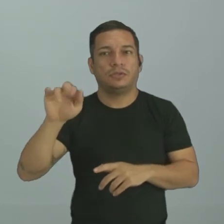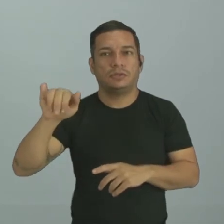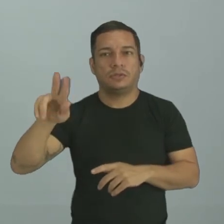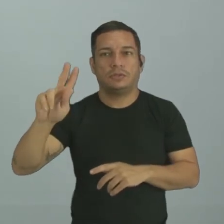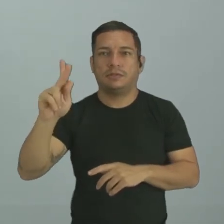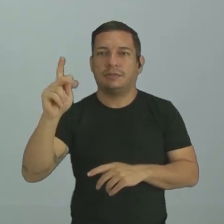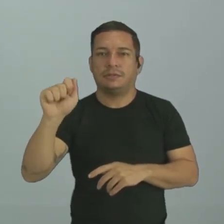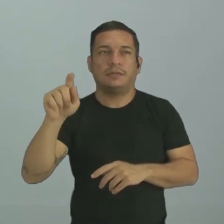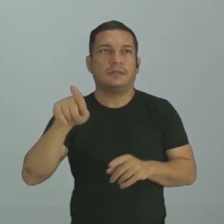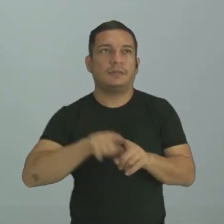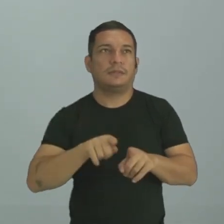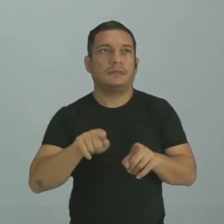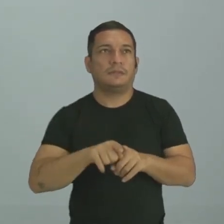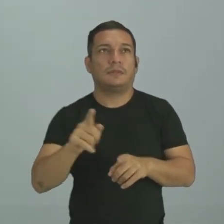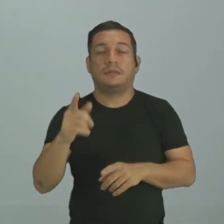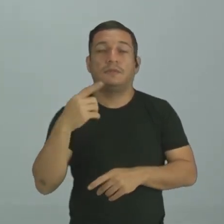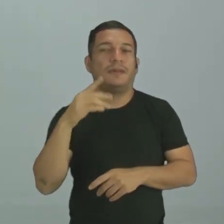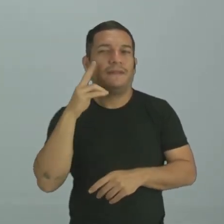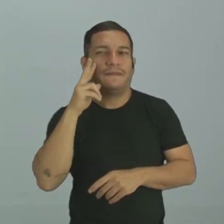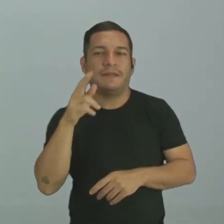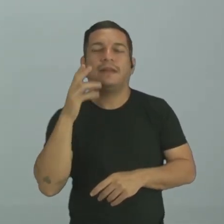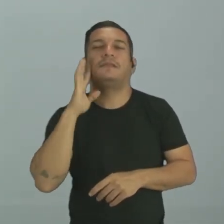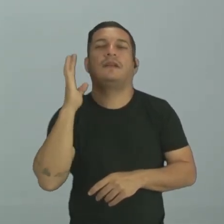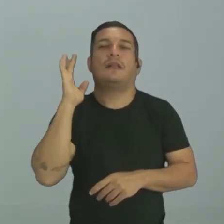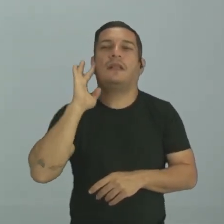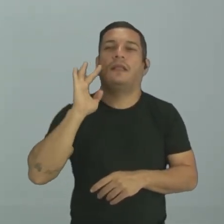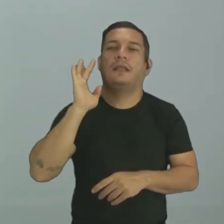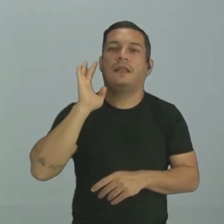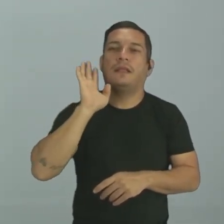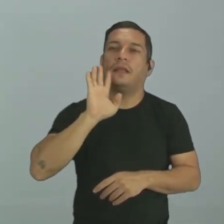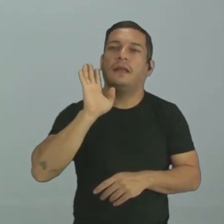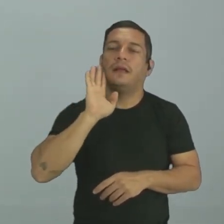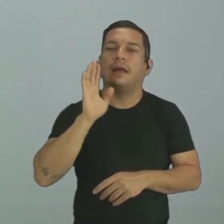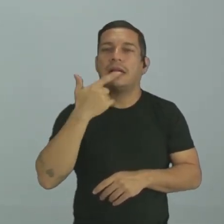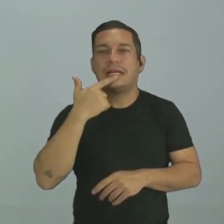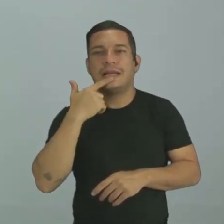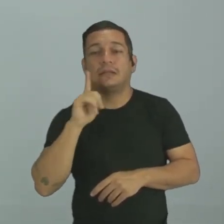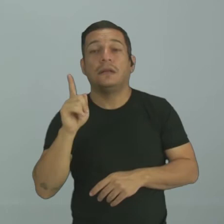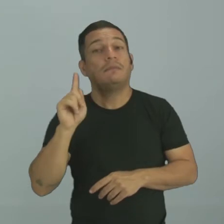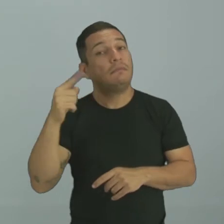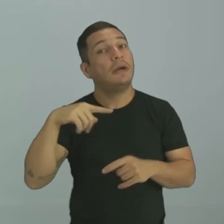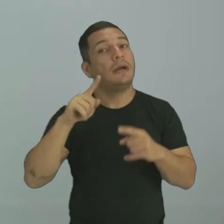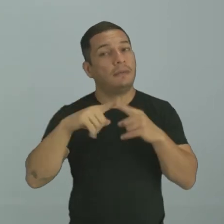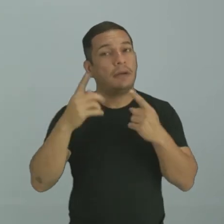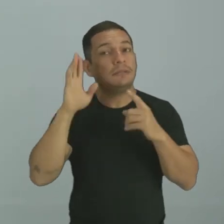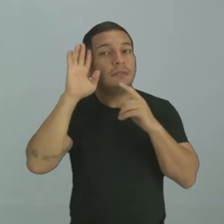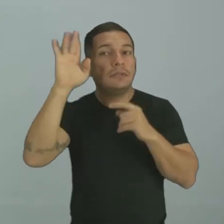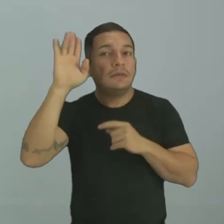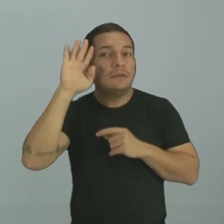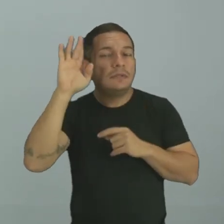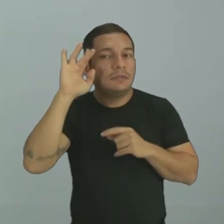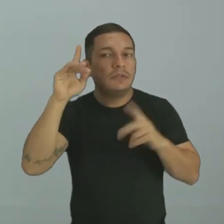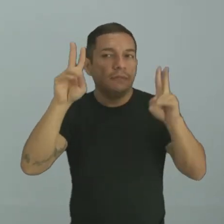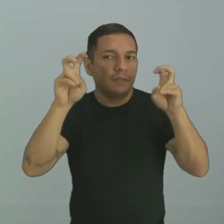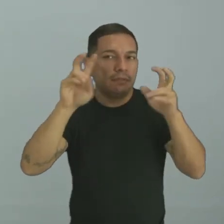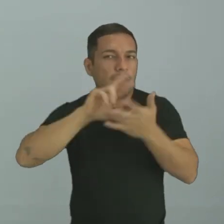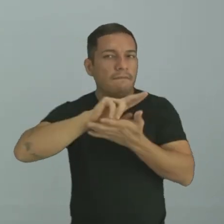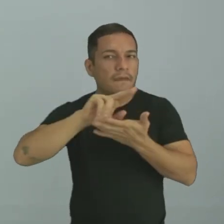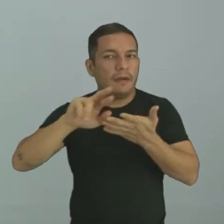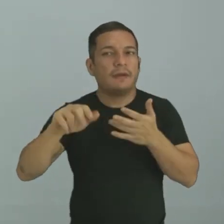graça, achar legal, sorrir, não. mas é para você refletir sobre tais assuntos. Ok?